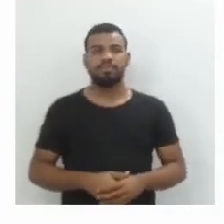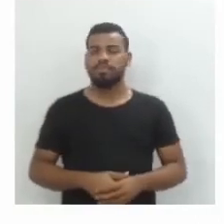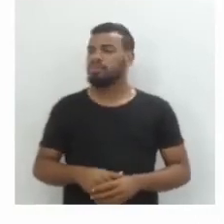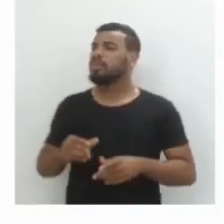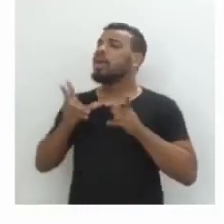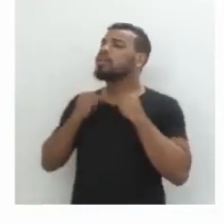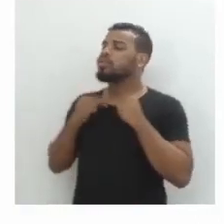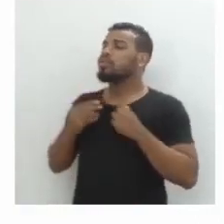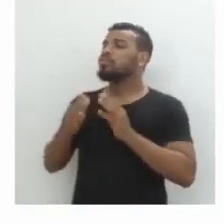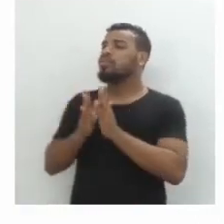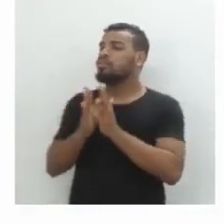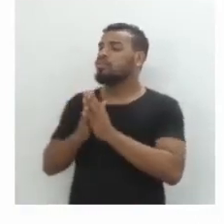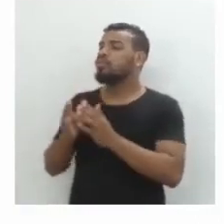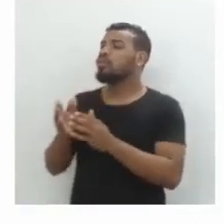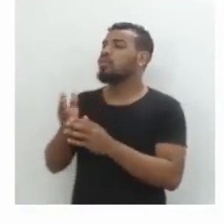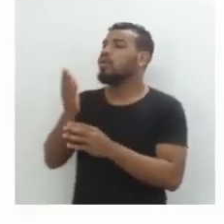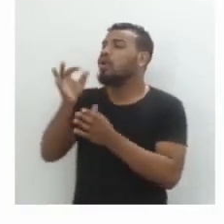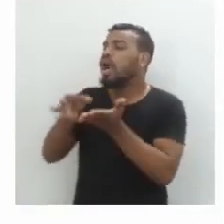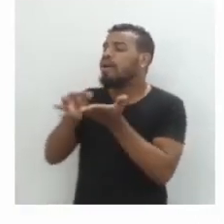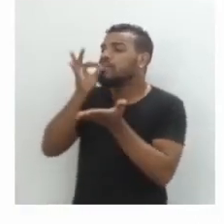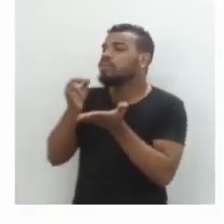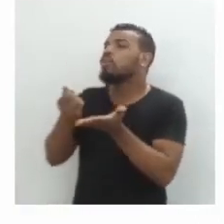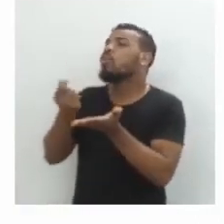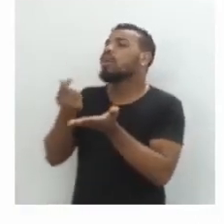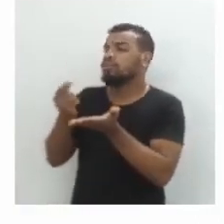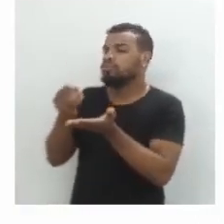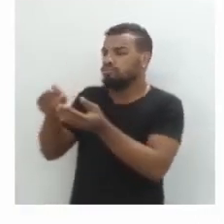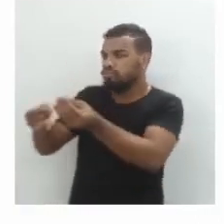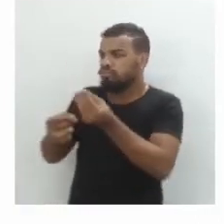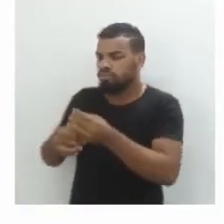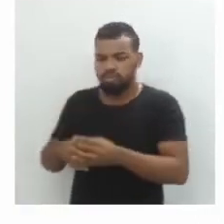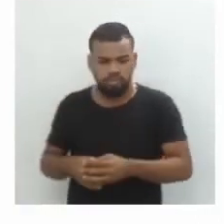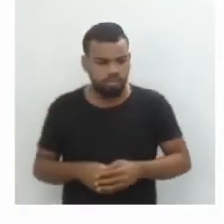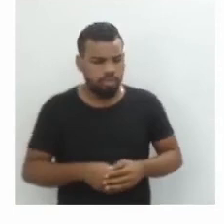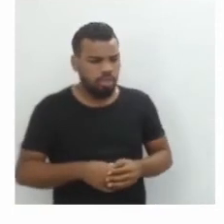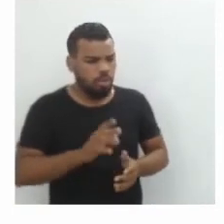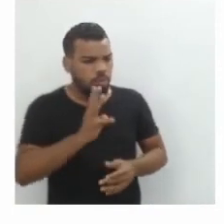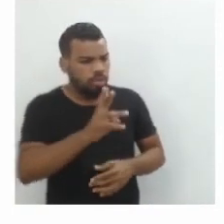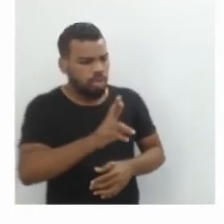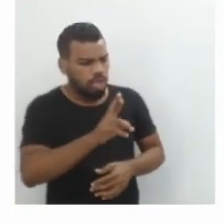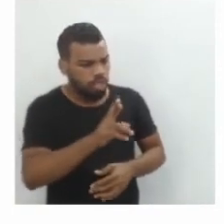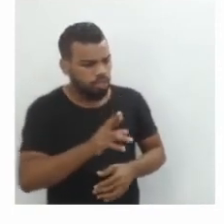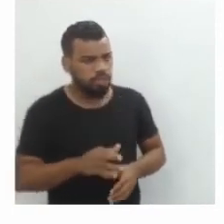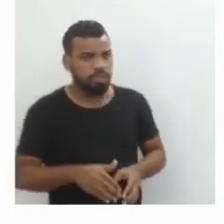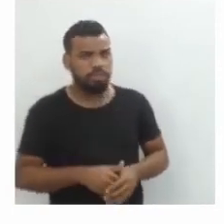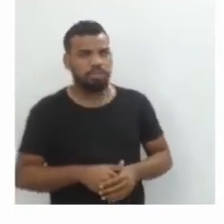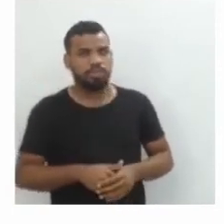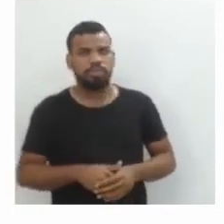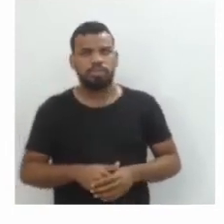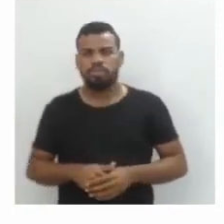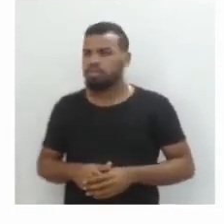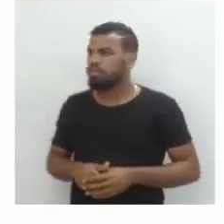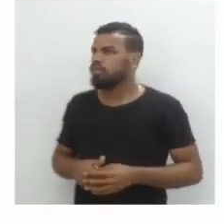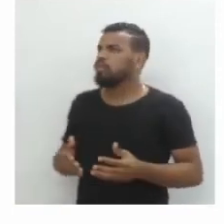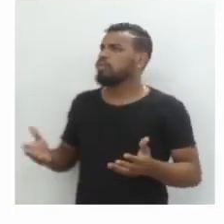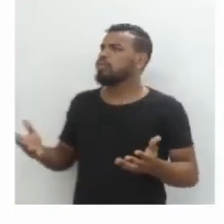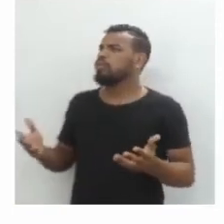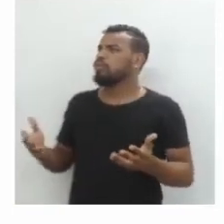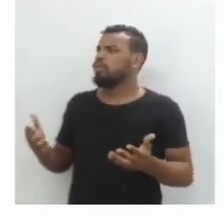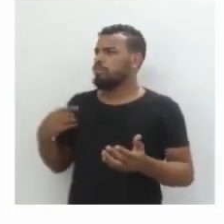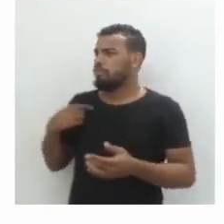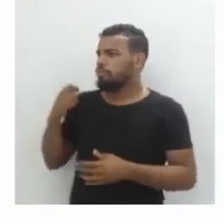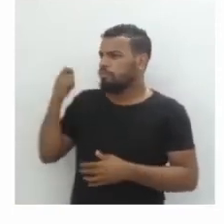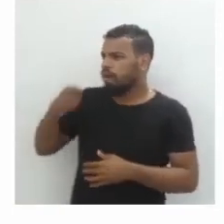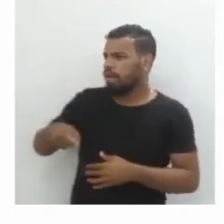garçom, me traz a conta do cafezinho. E aí o garçom diz, são R$,00, senhor. E aí ele pergunta, posso